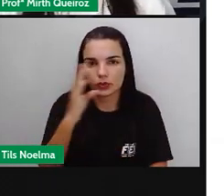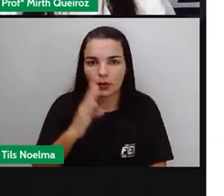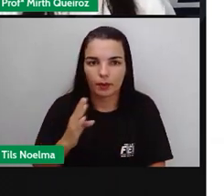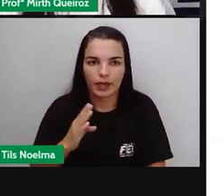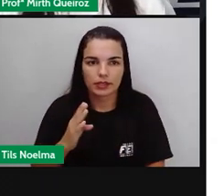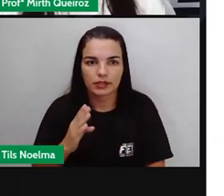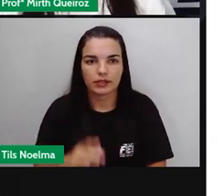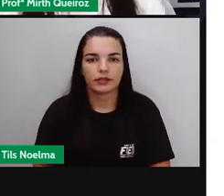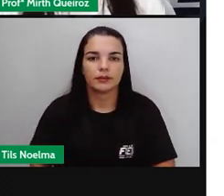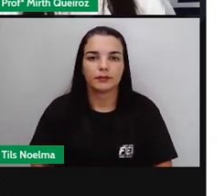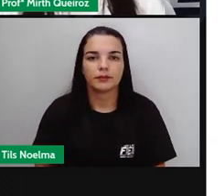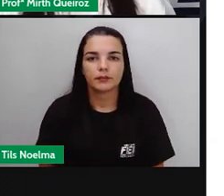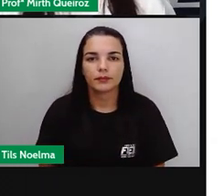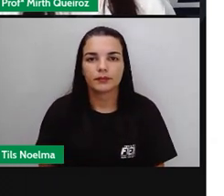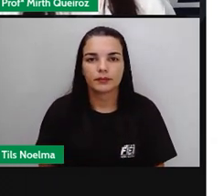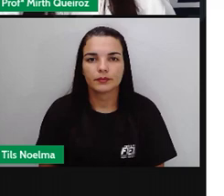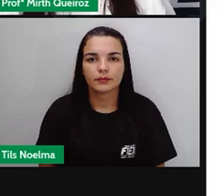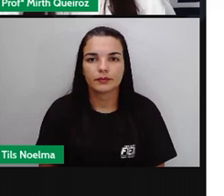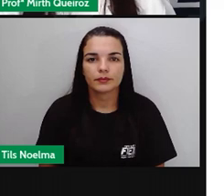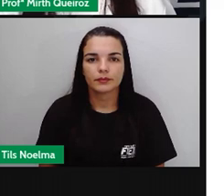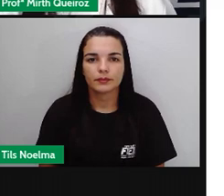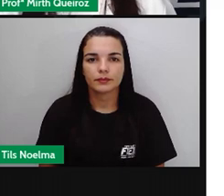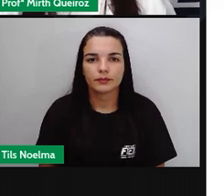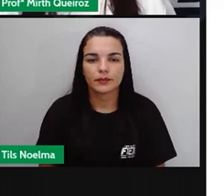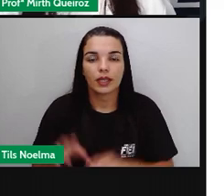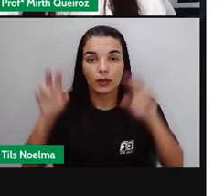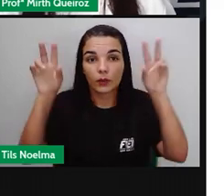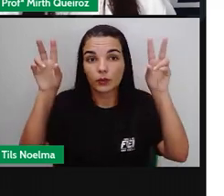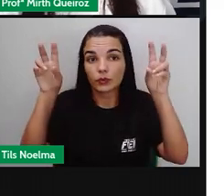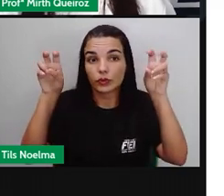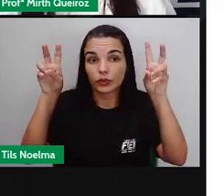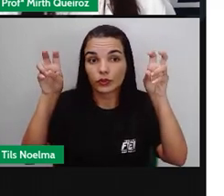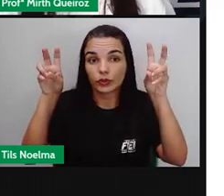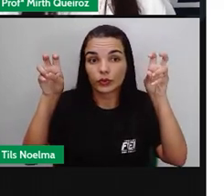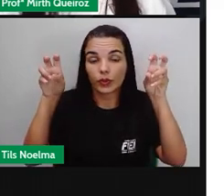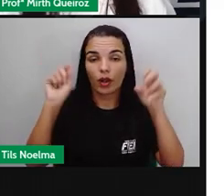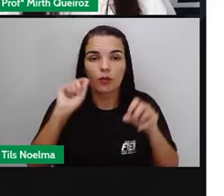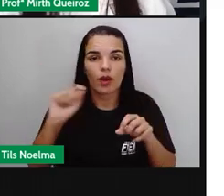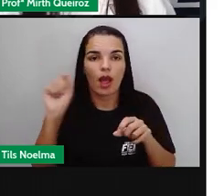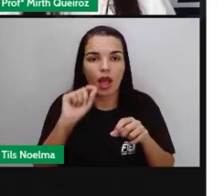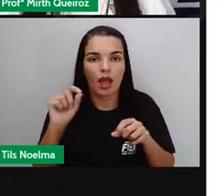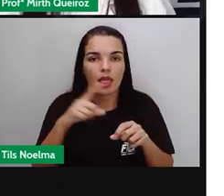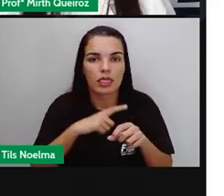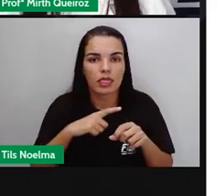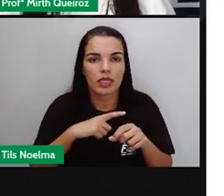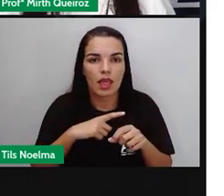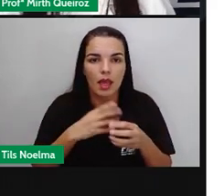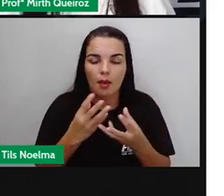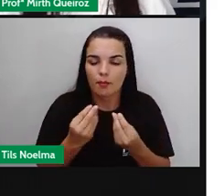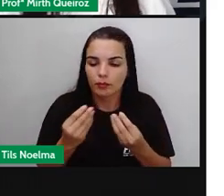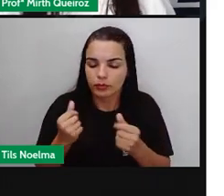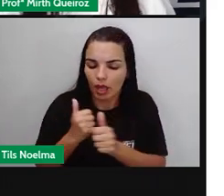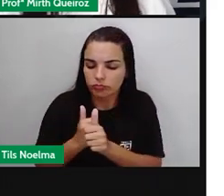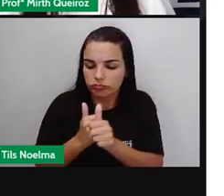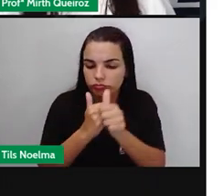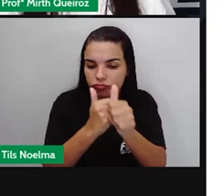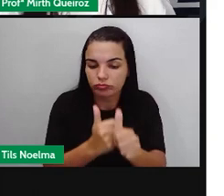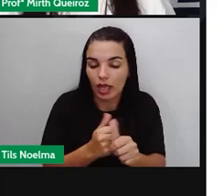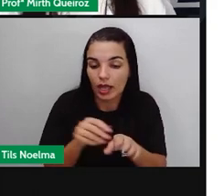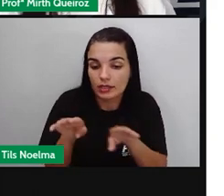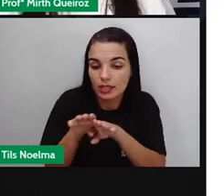né? Geografia e Estatística. O título. O título que, por vezes, vem acompanhado de um